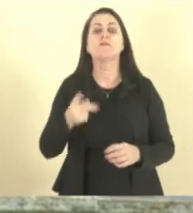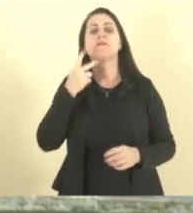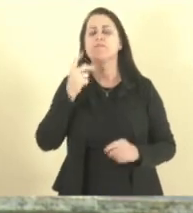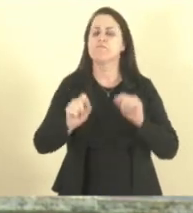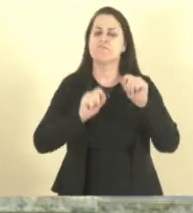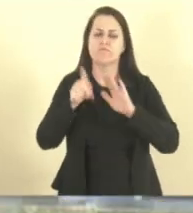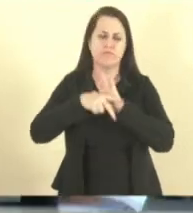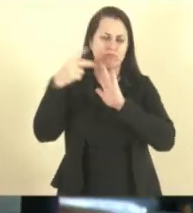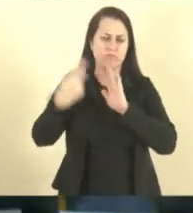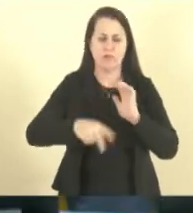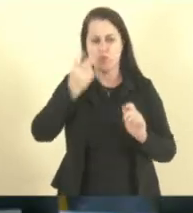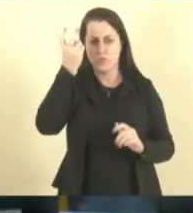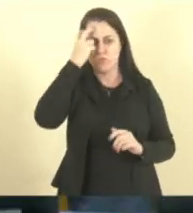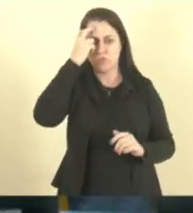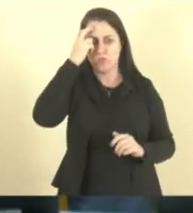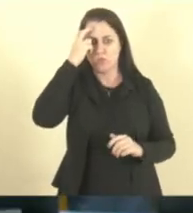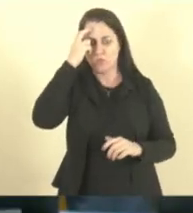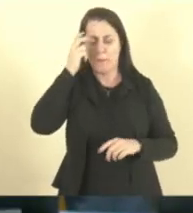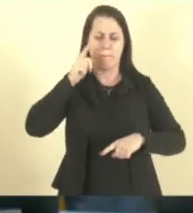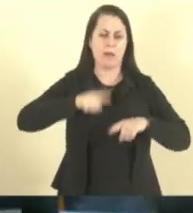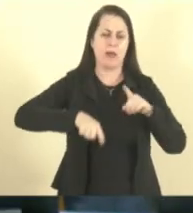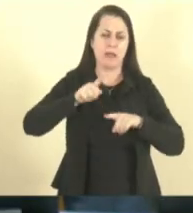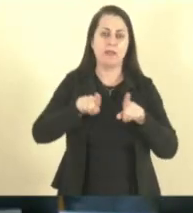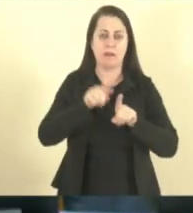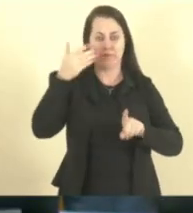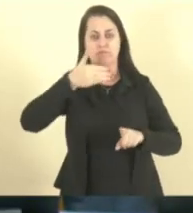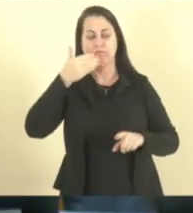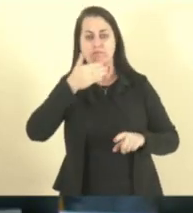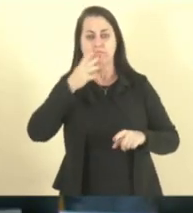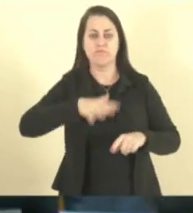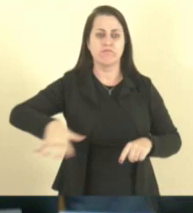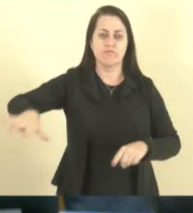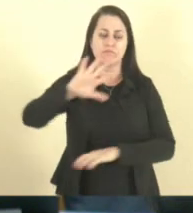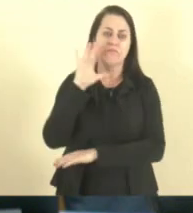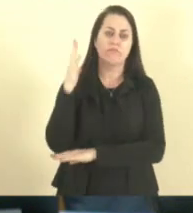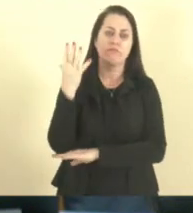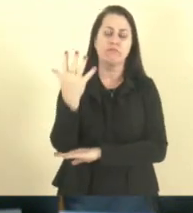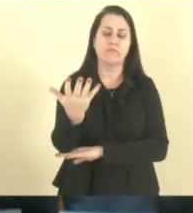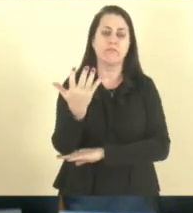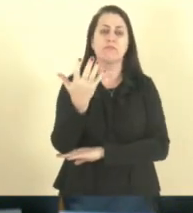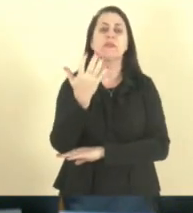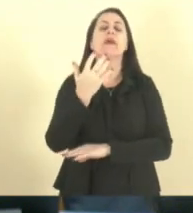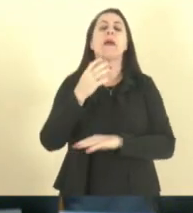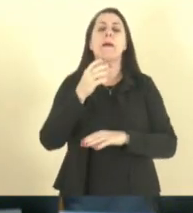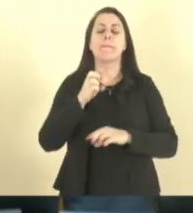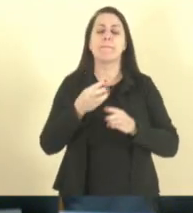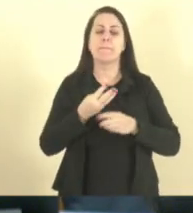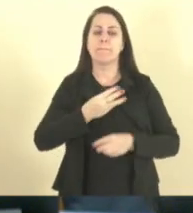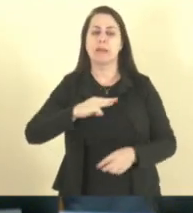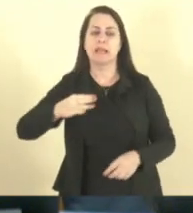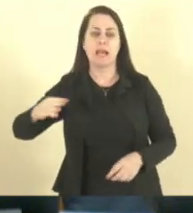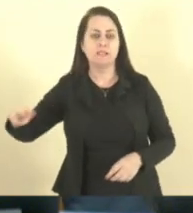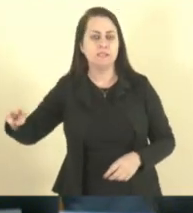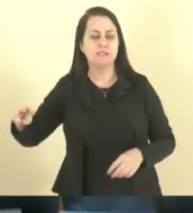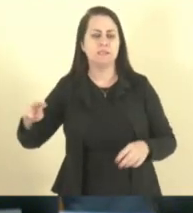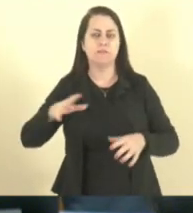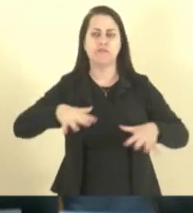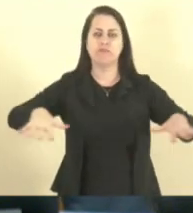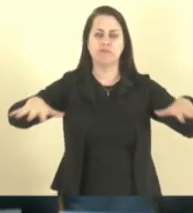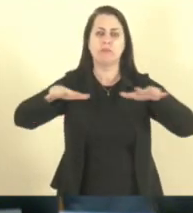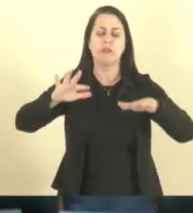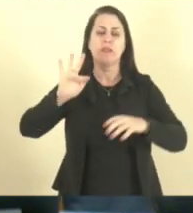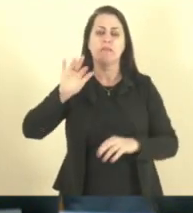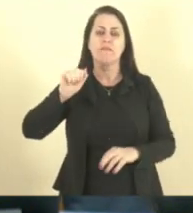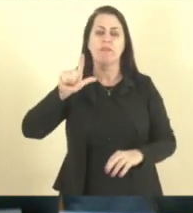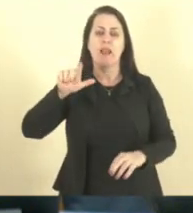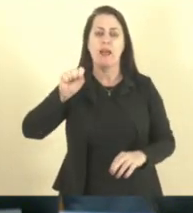cultural de natureza material e imaterial, paisagístico e ecológico no Estado do Espírito Santo, as falésias de Marataízes. Tendo em vista que já extrapolou o